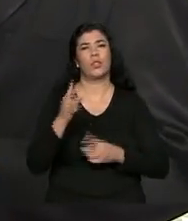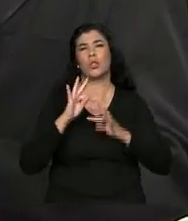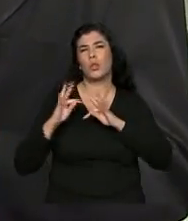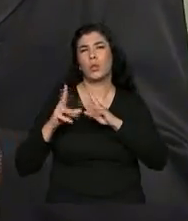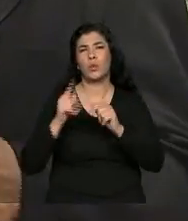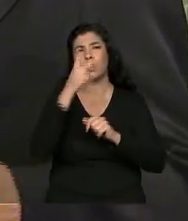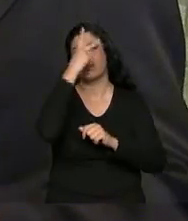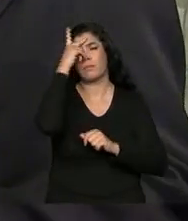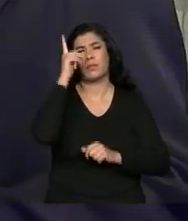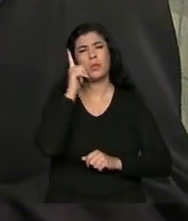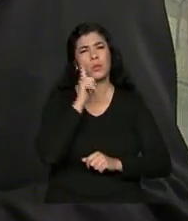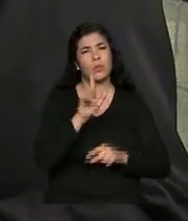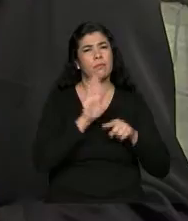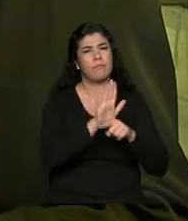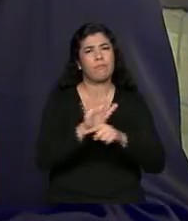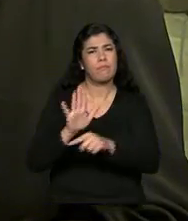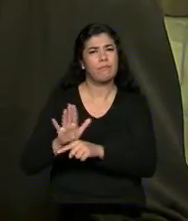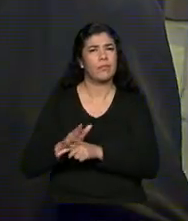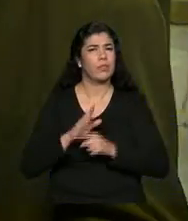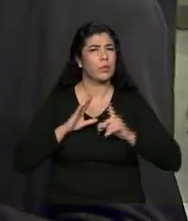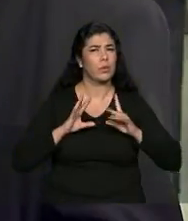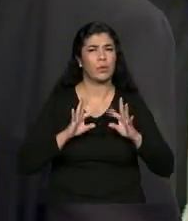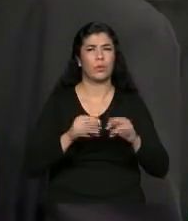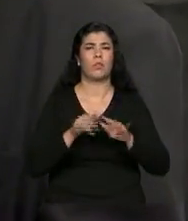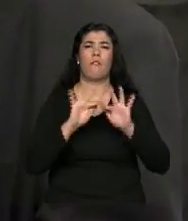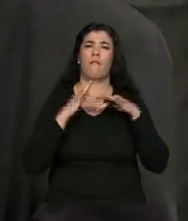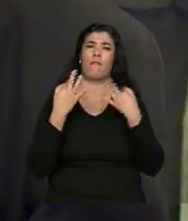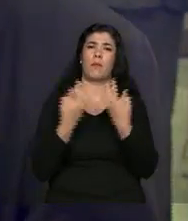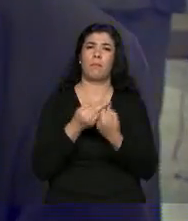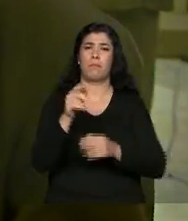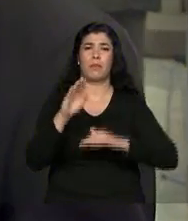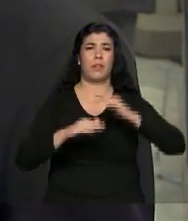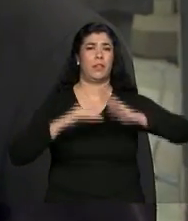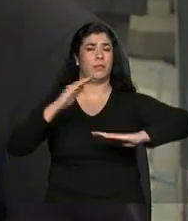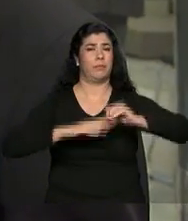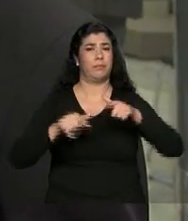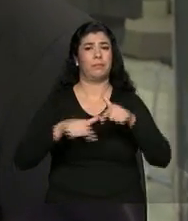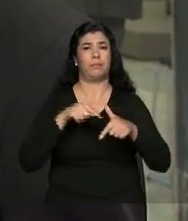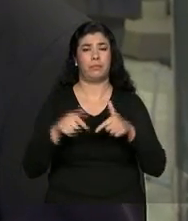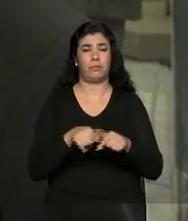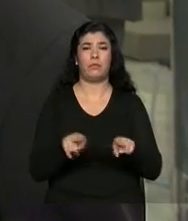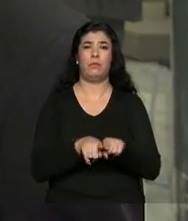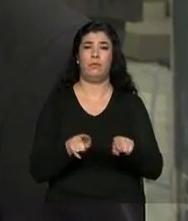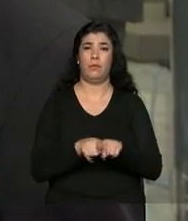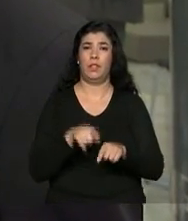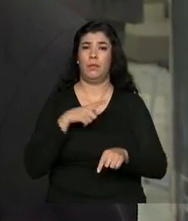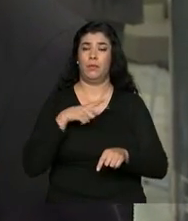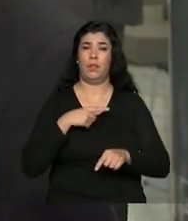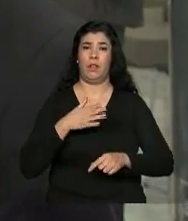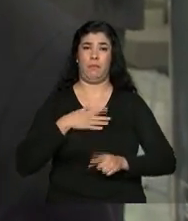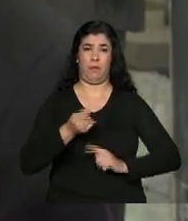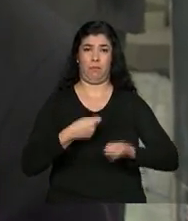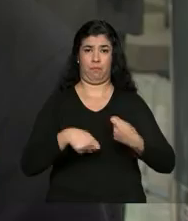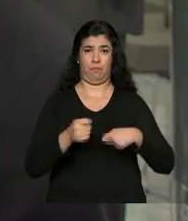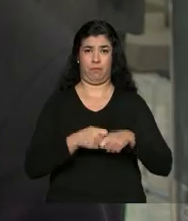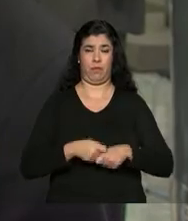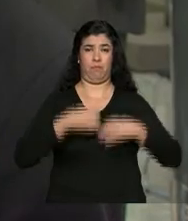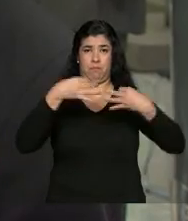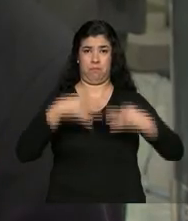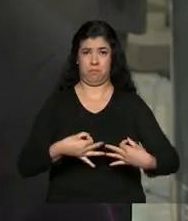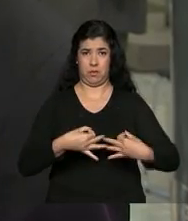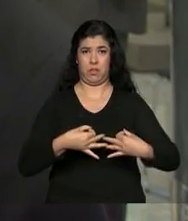Ganha as famílias, os trabalhadores, porque passa a ter a formalização do seu negócio, o local